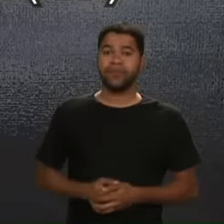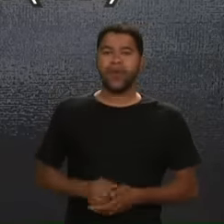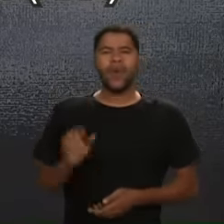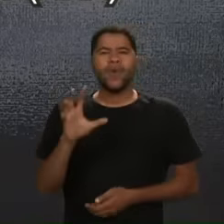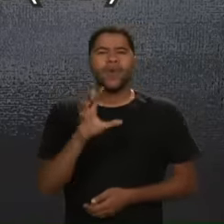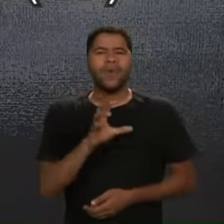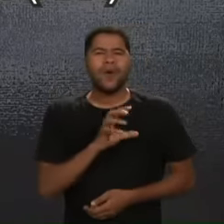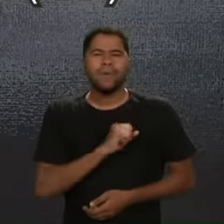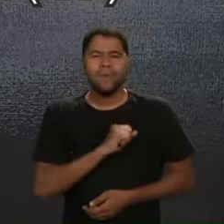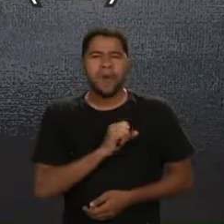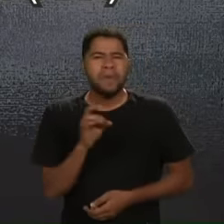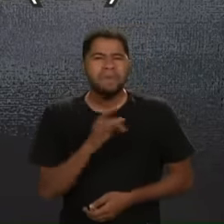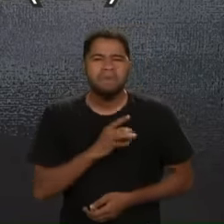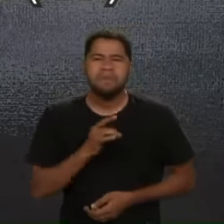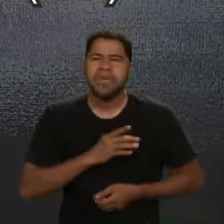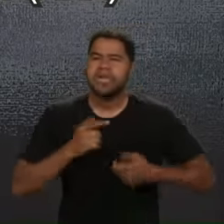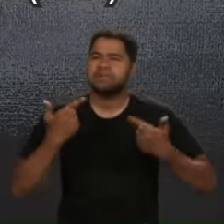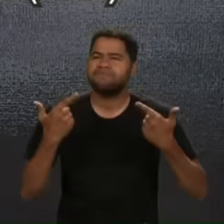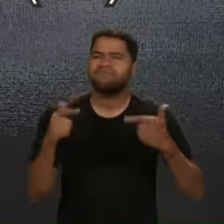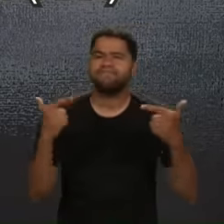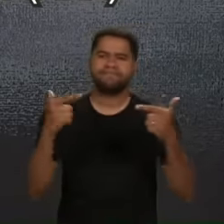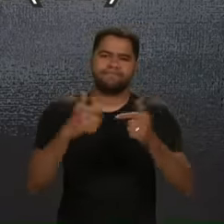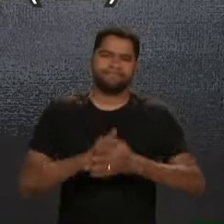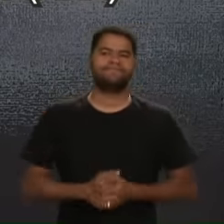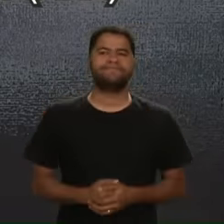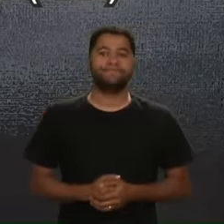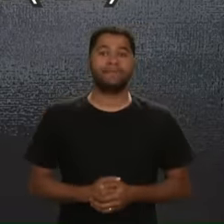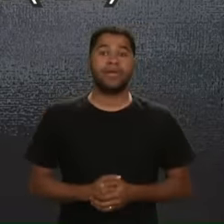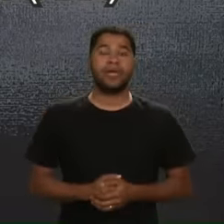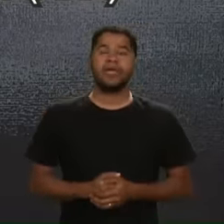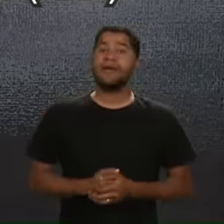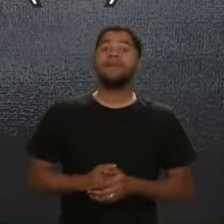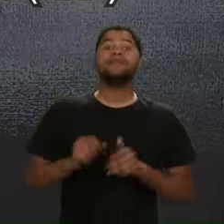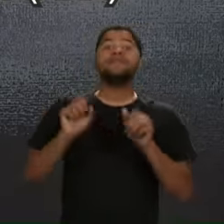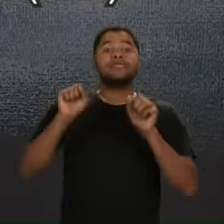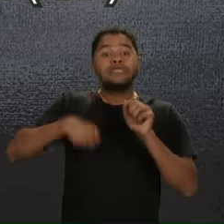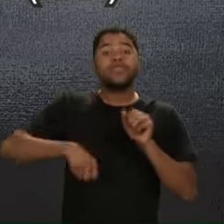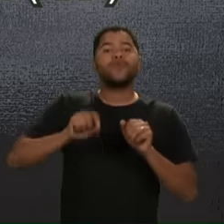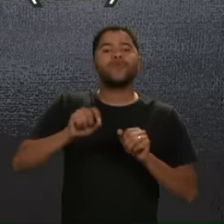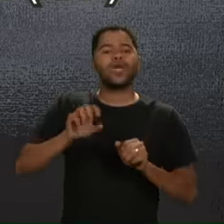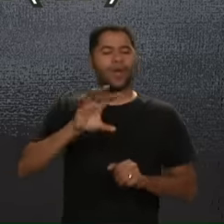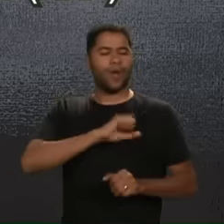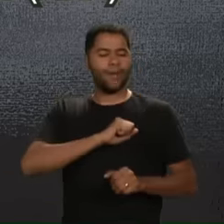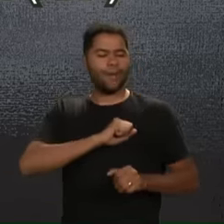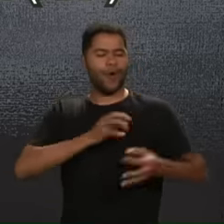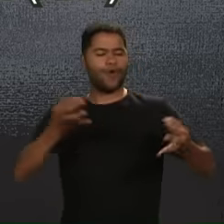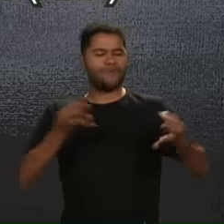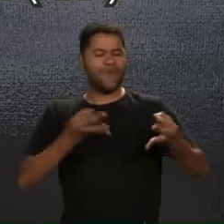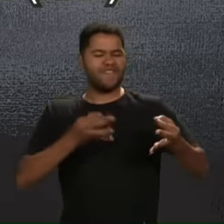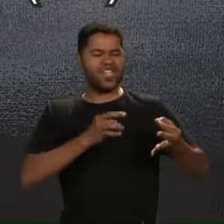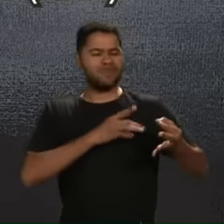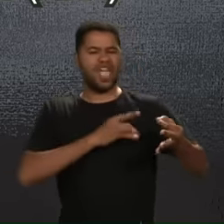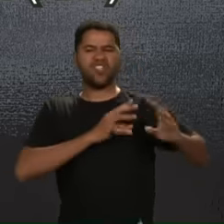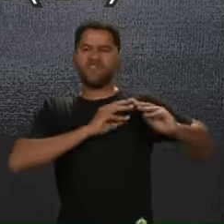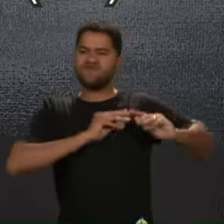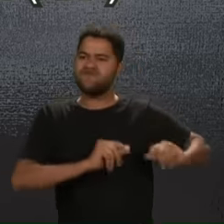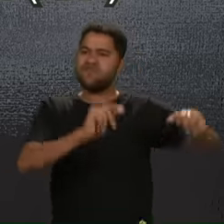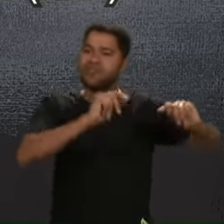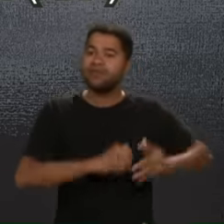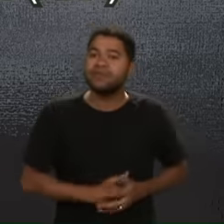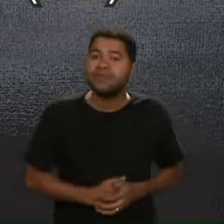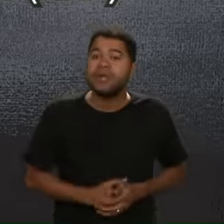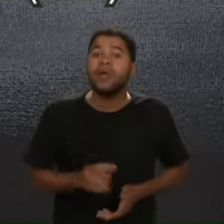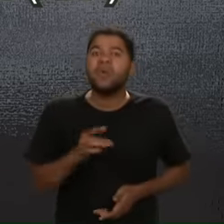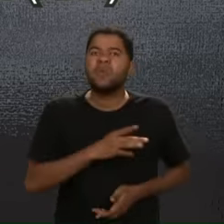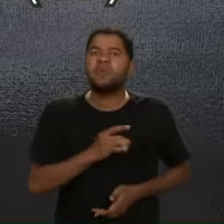amor não existe medo Antes o perfeito amor lança fora o medo Ora o